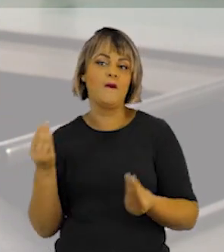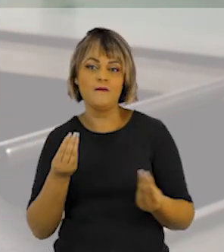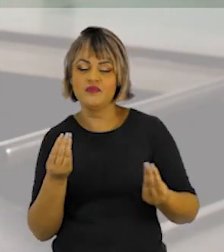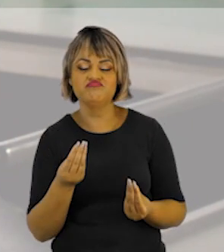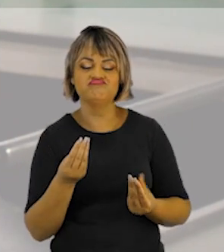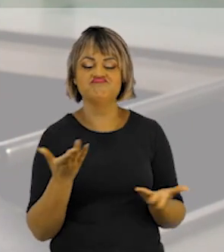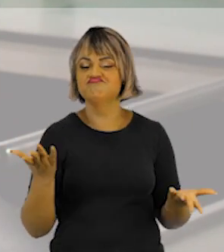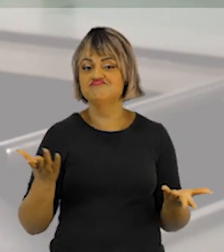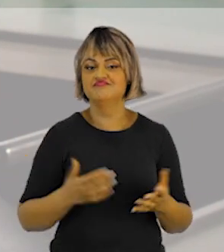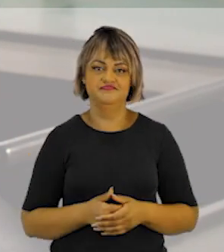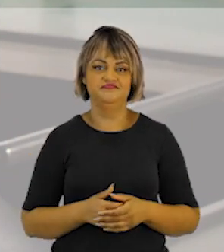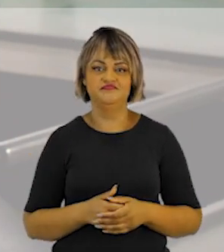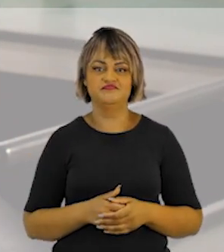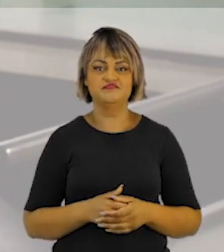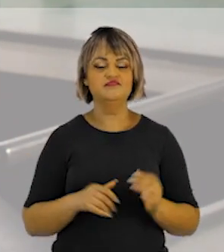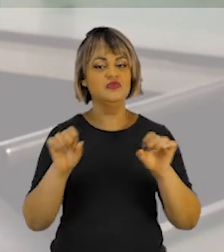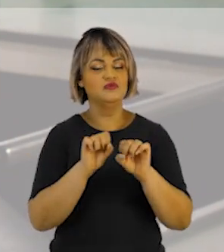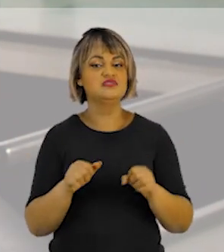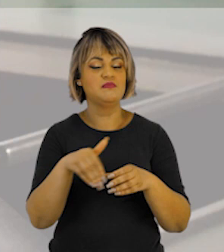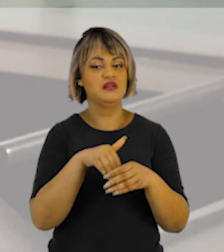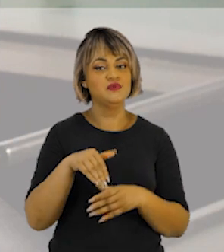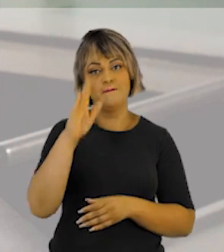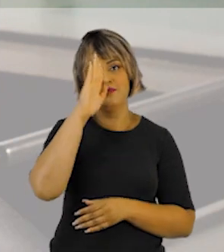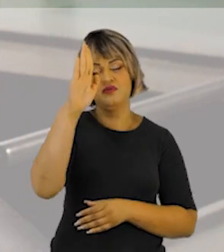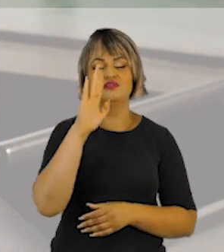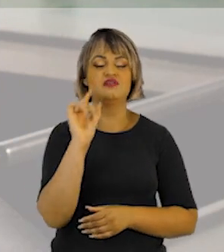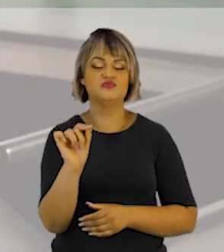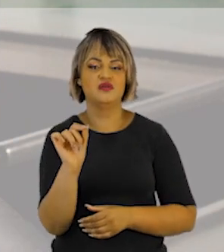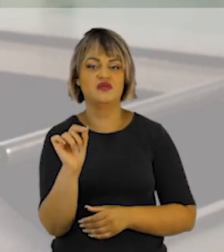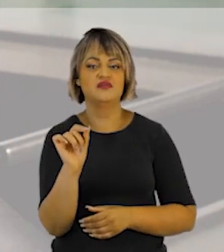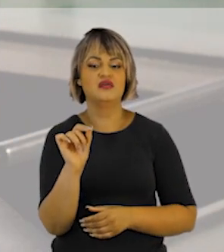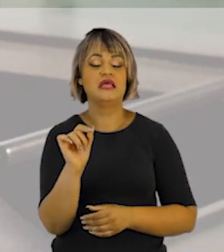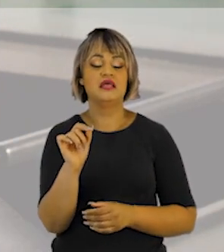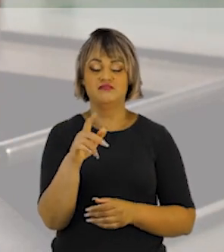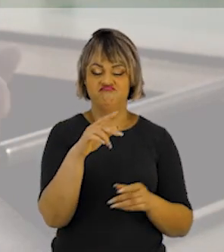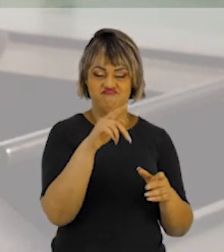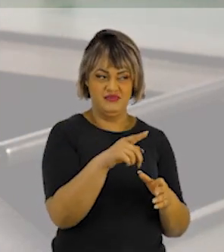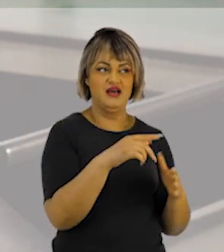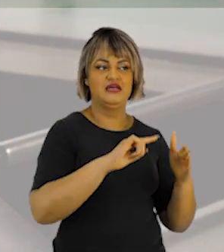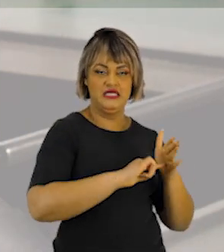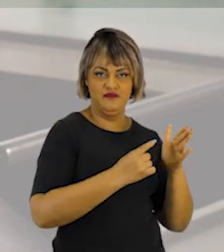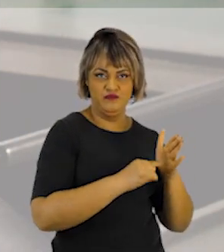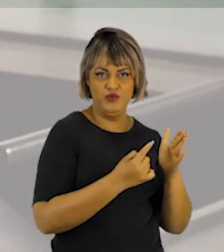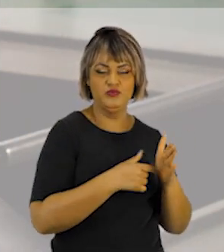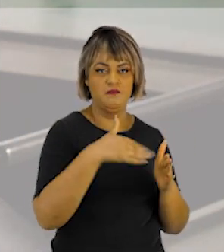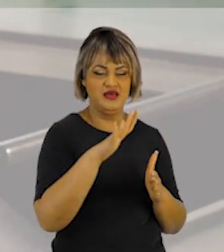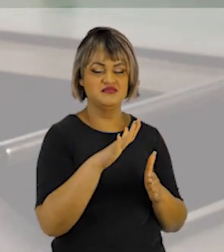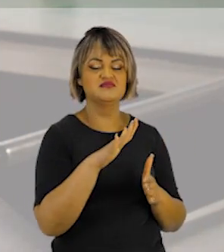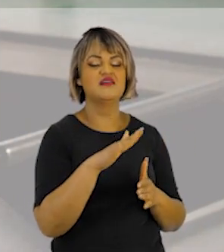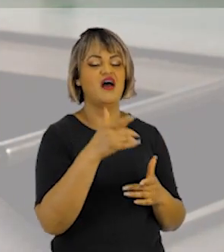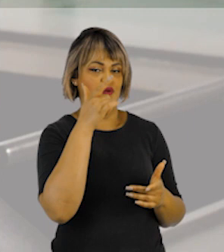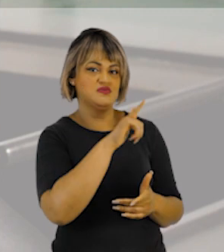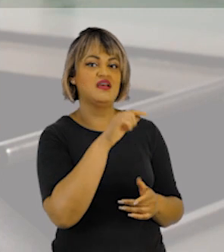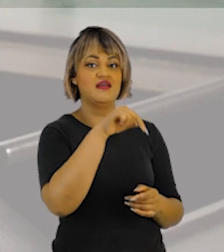e da intenção do legislador. No sistema eleitoral majoritário, de fato, ganha quem tem mais voto. E esse sistema